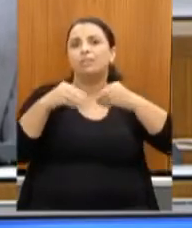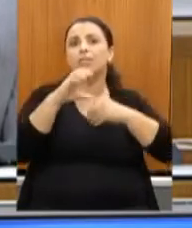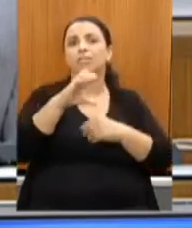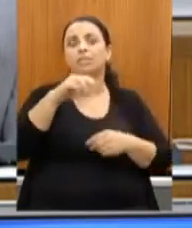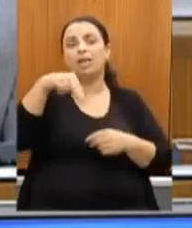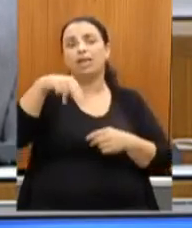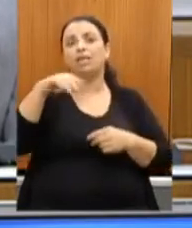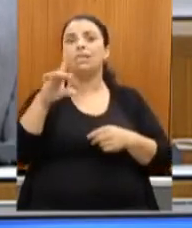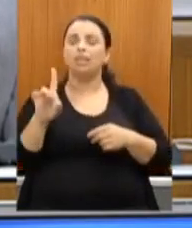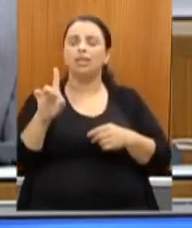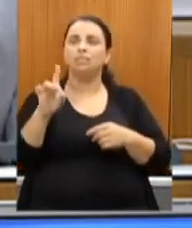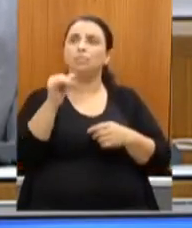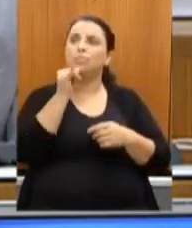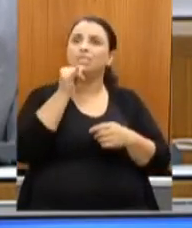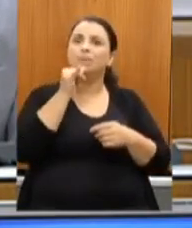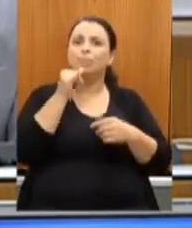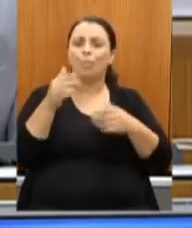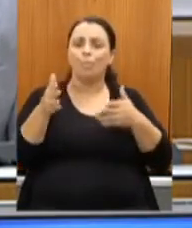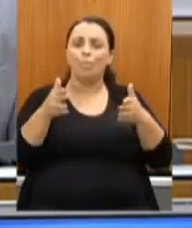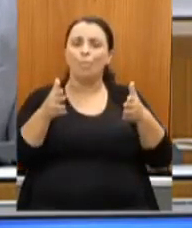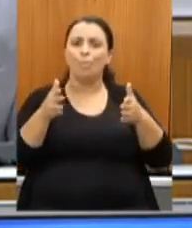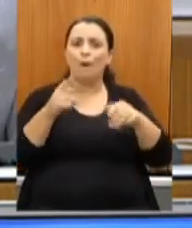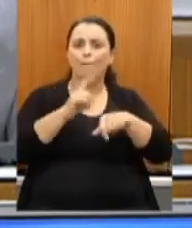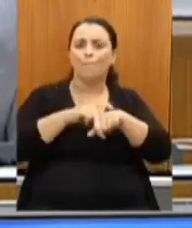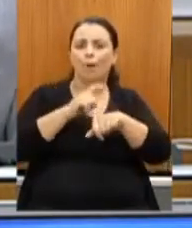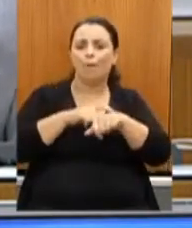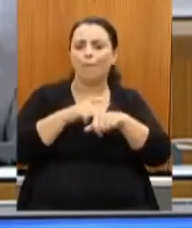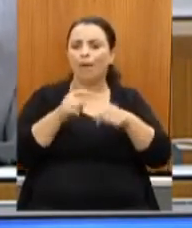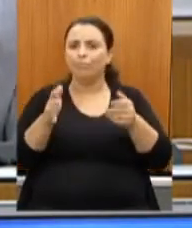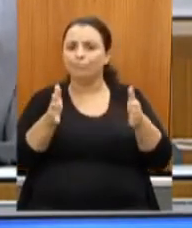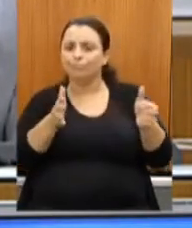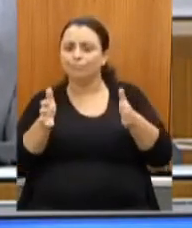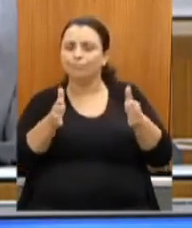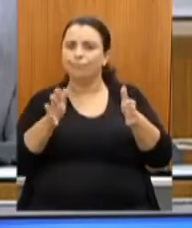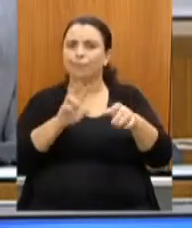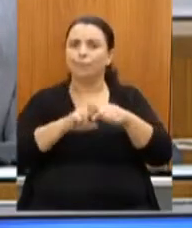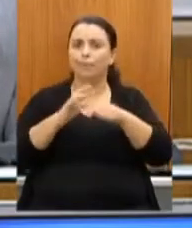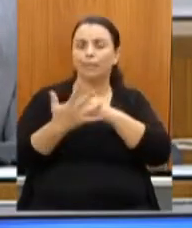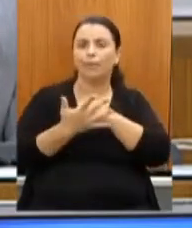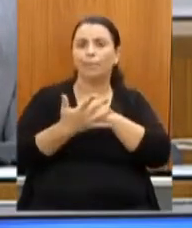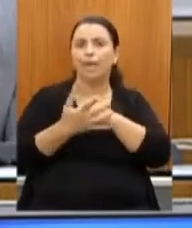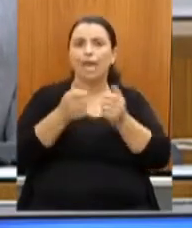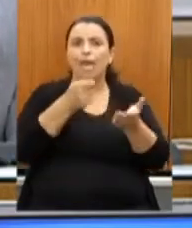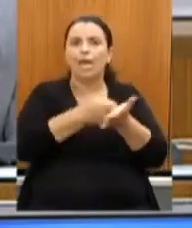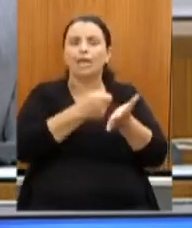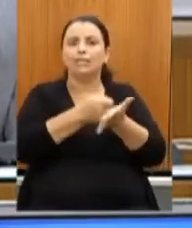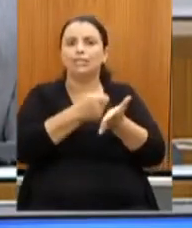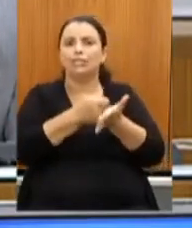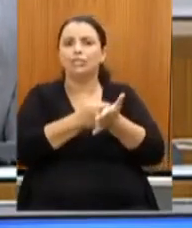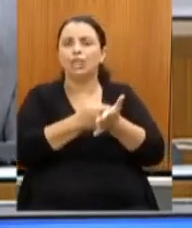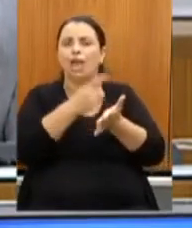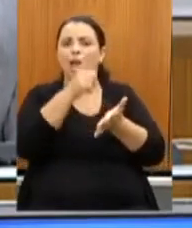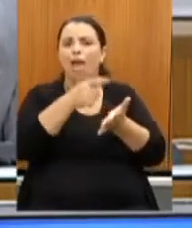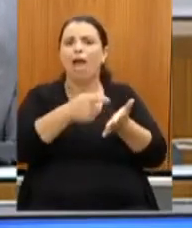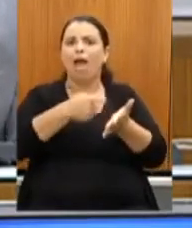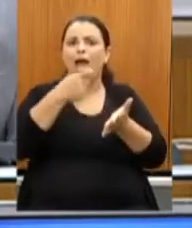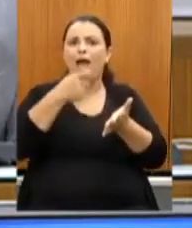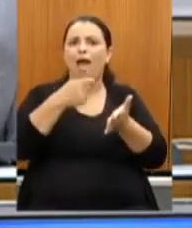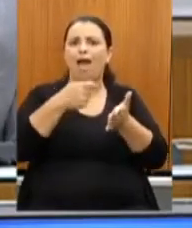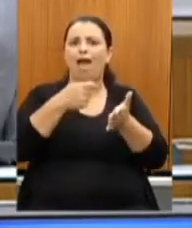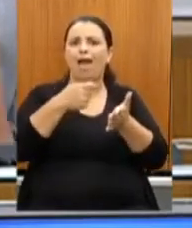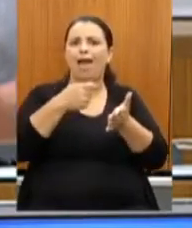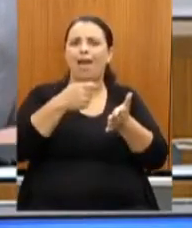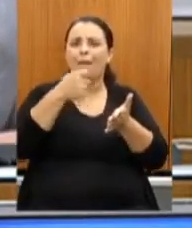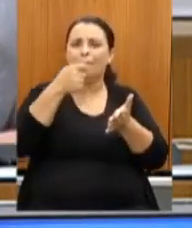momento de pandemia, nós vamos exigir regularidade fiscal do circo, que teve que